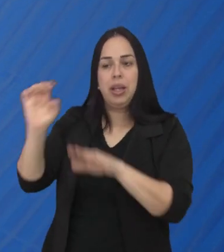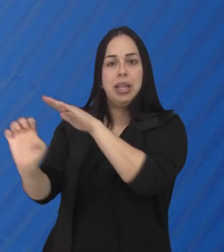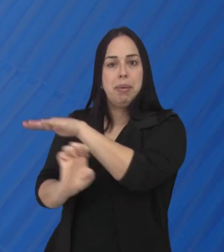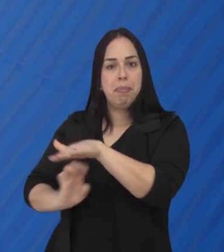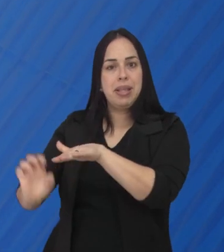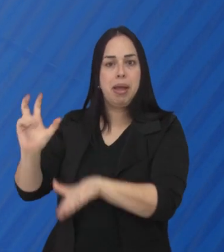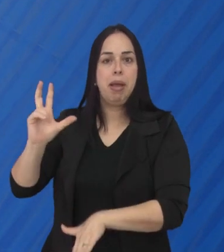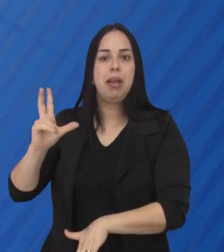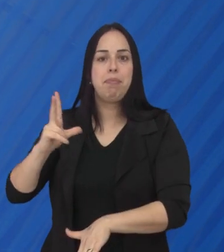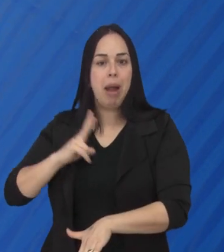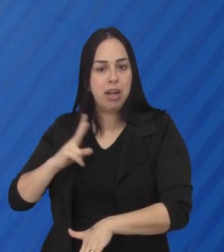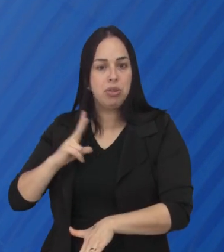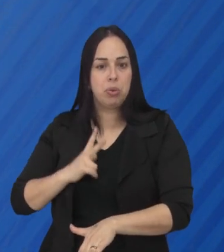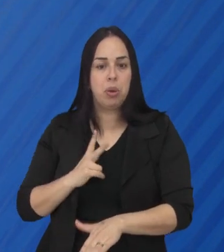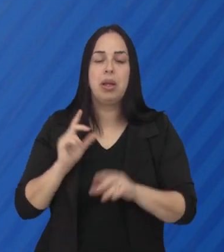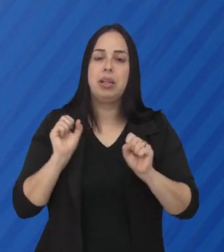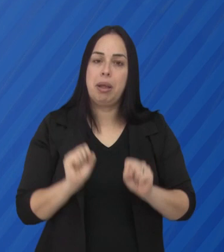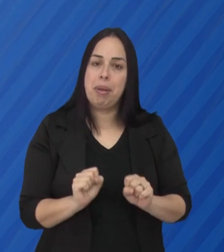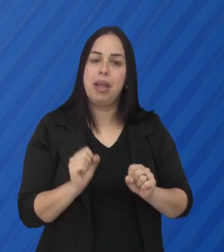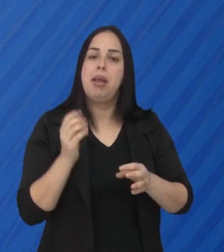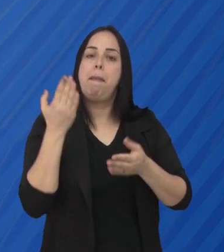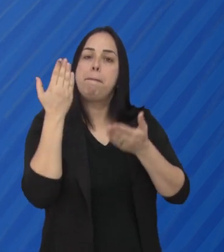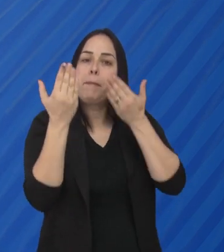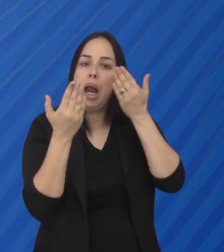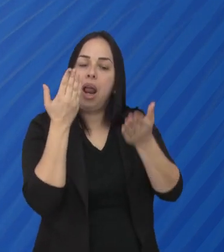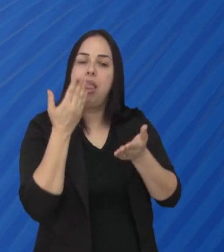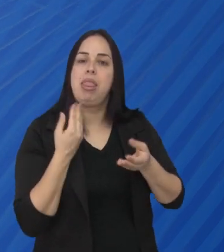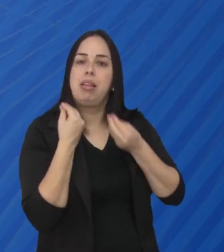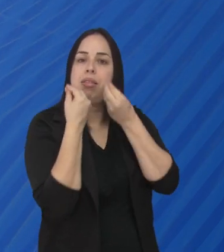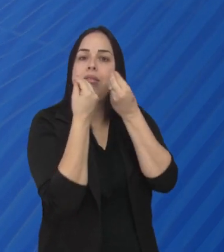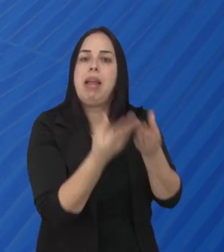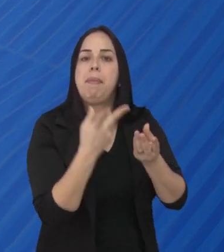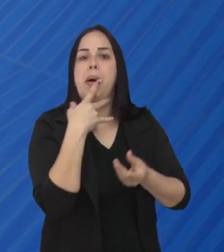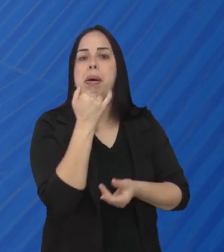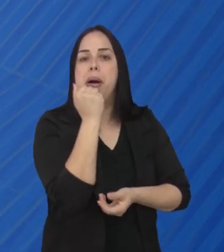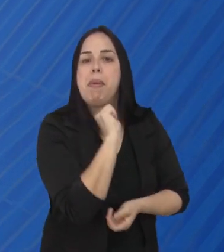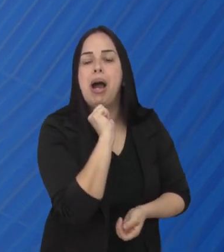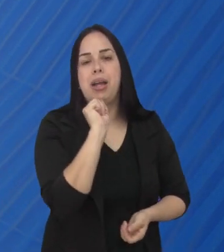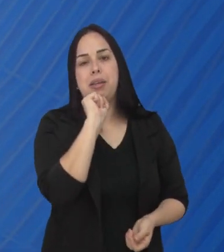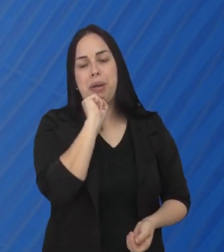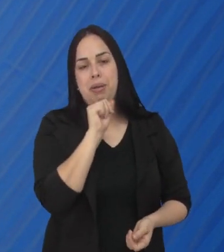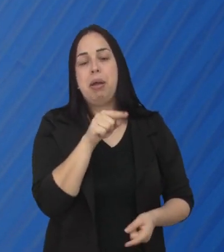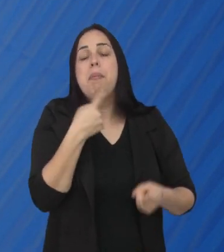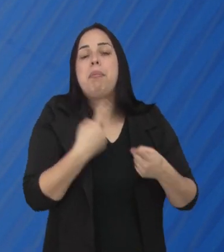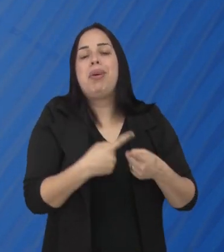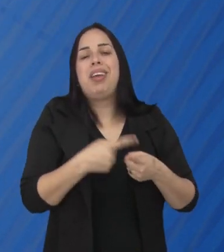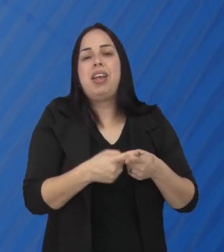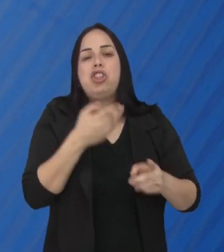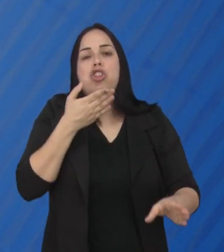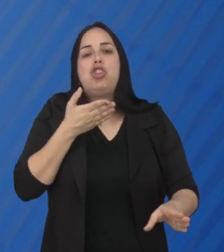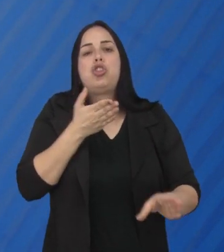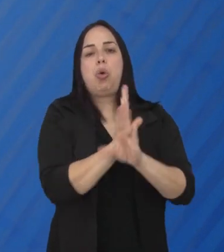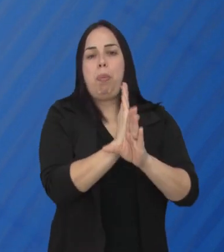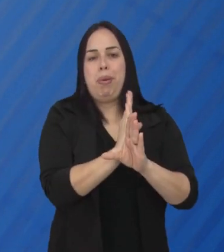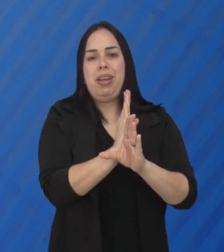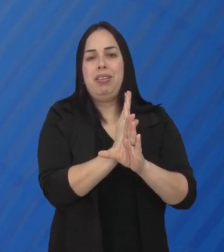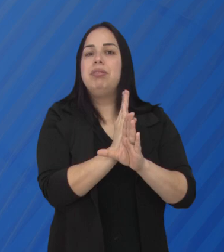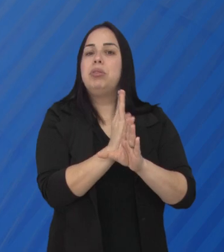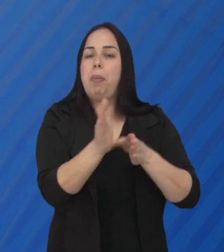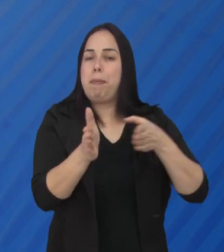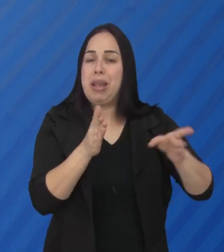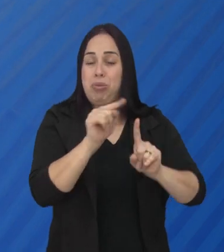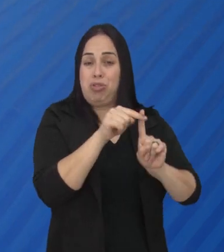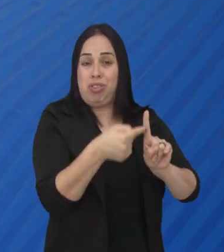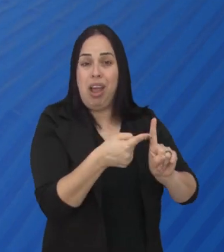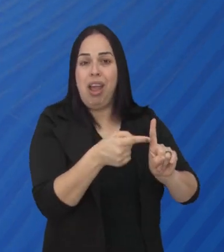entidades especializadas, além de acompanhamento psicológico para os pais, quando a descoberta acontece na